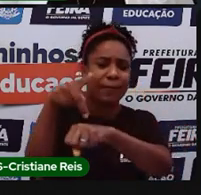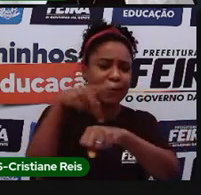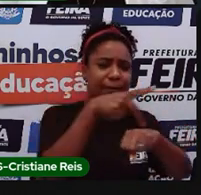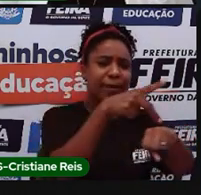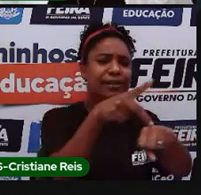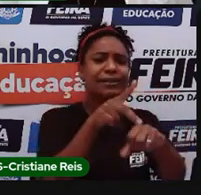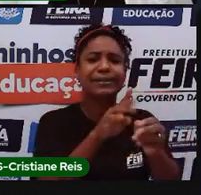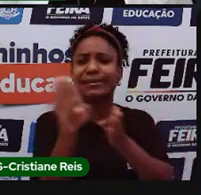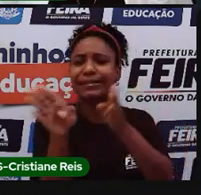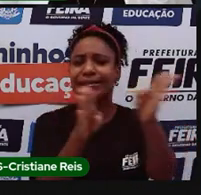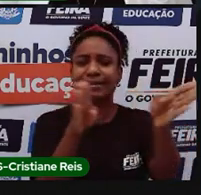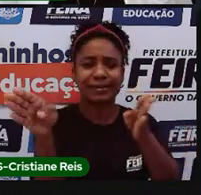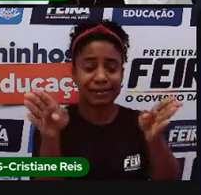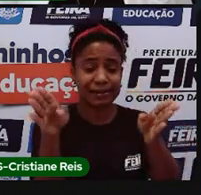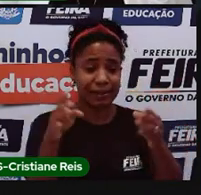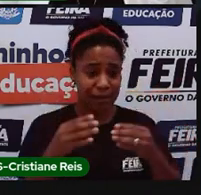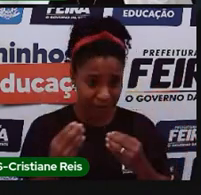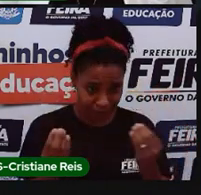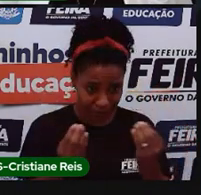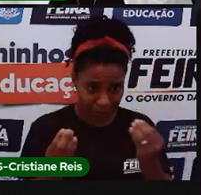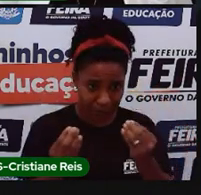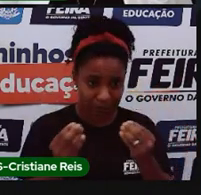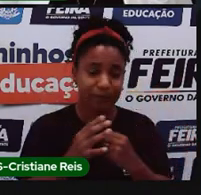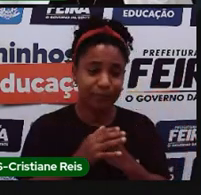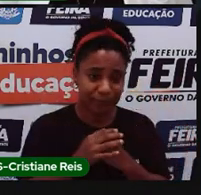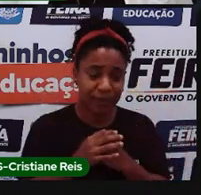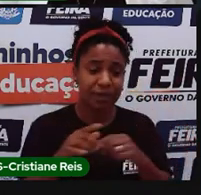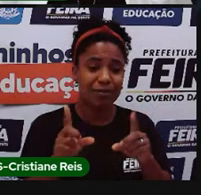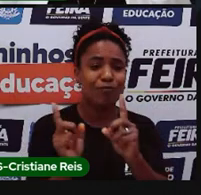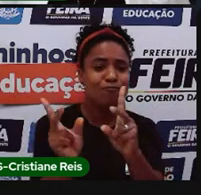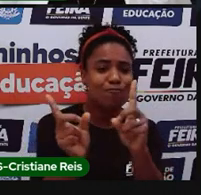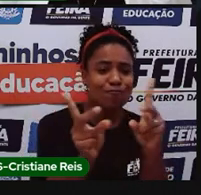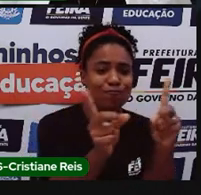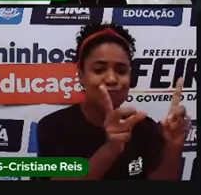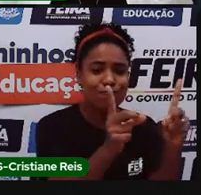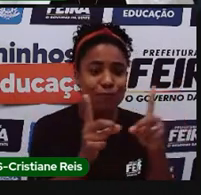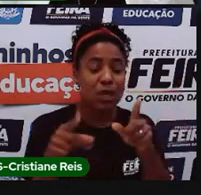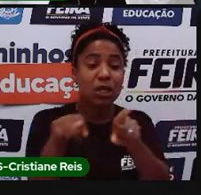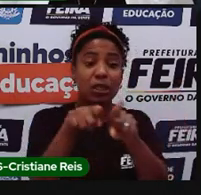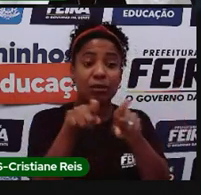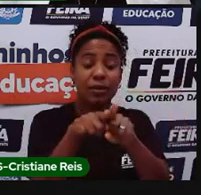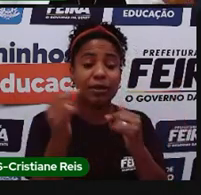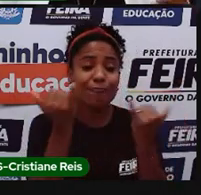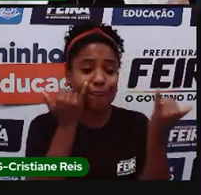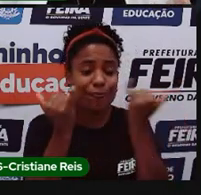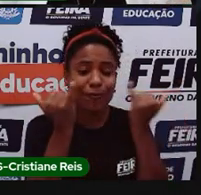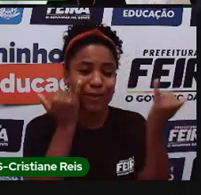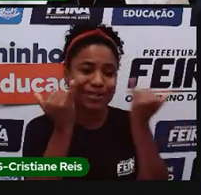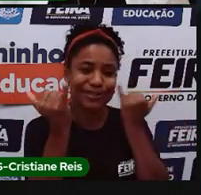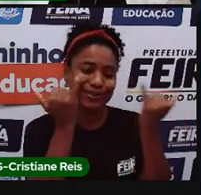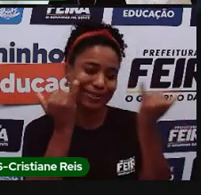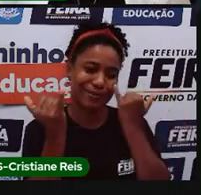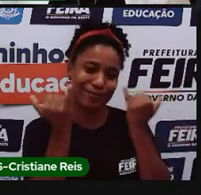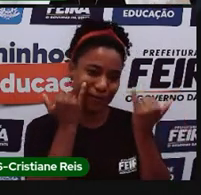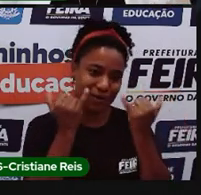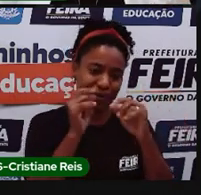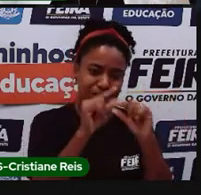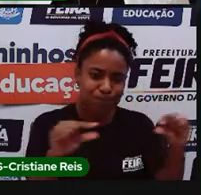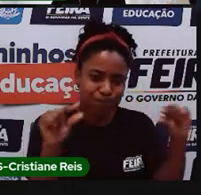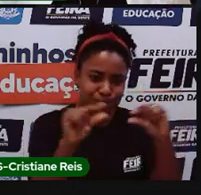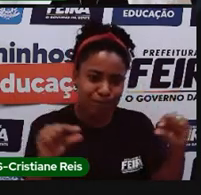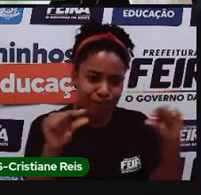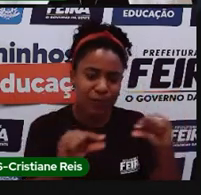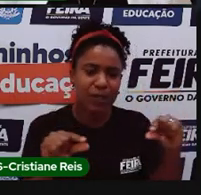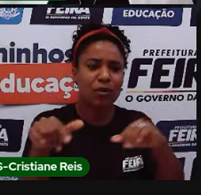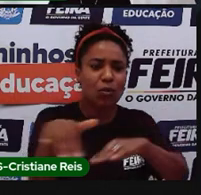tudo. E hoje se utiliza também informações, né, desses mapas, junto com outras informações para a gente ter o traçado das